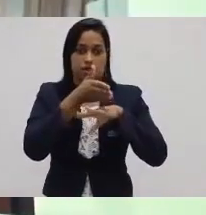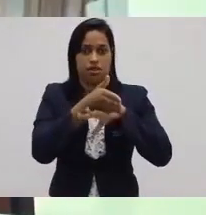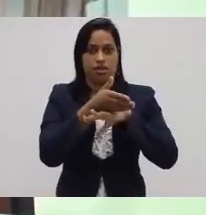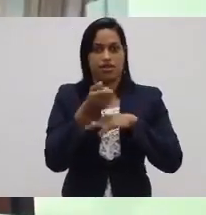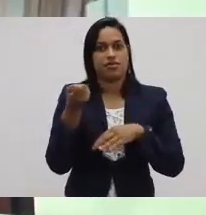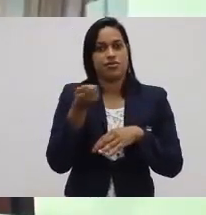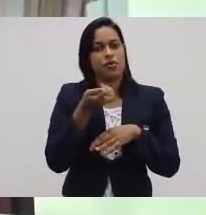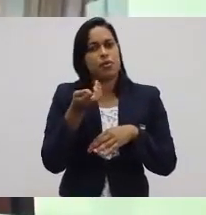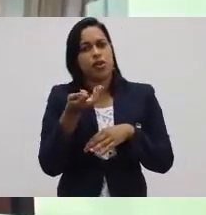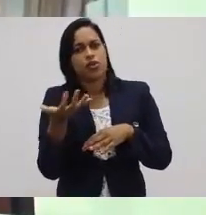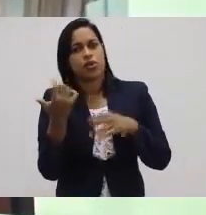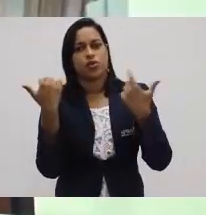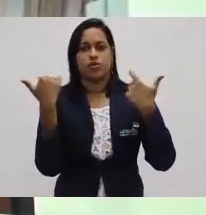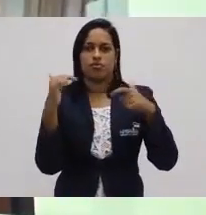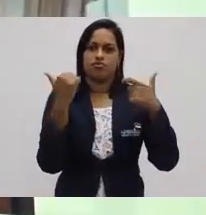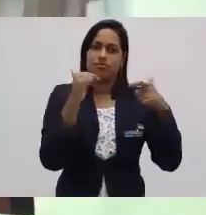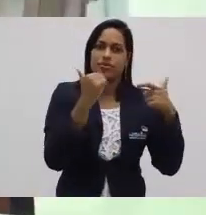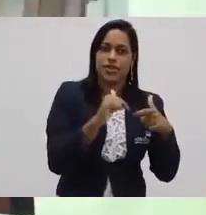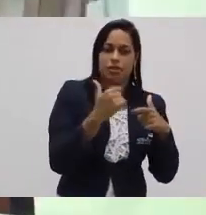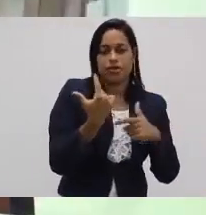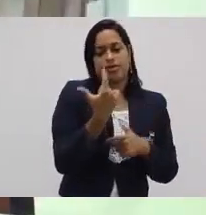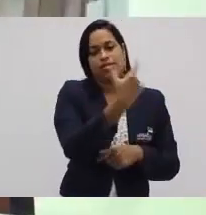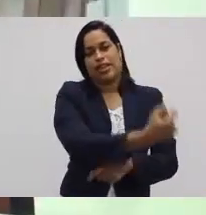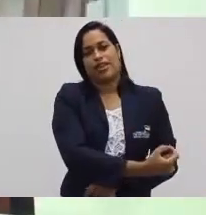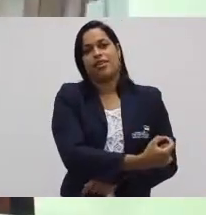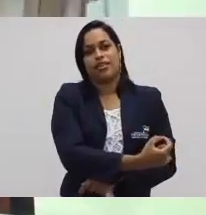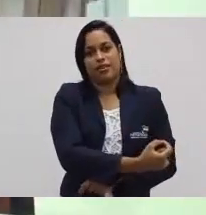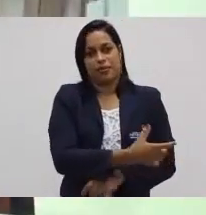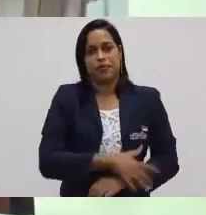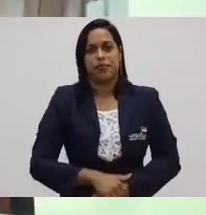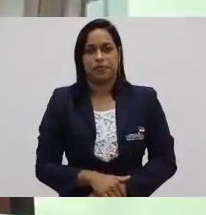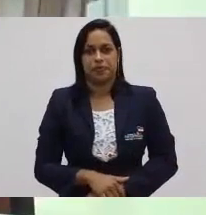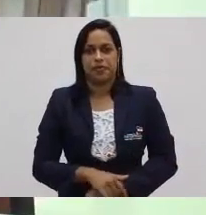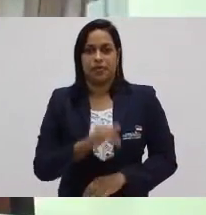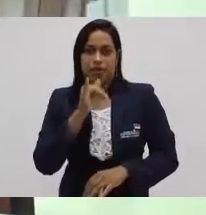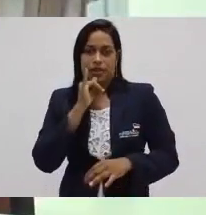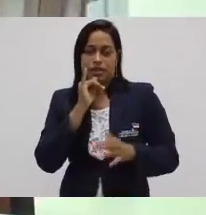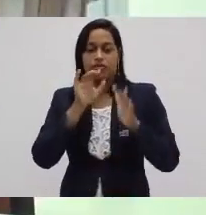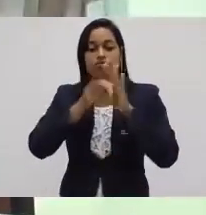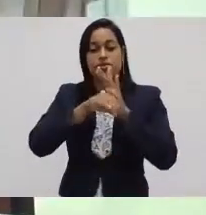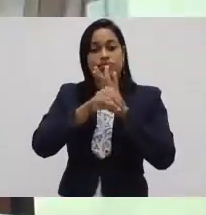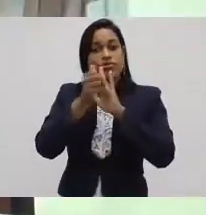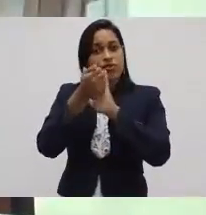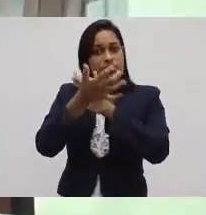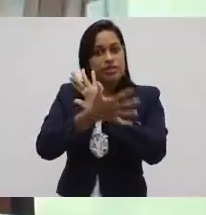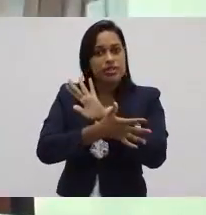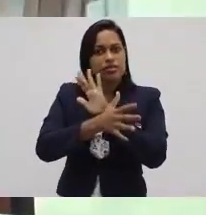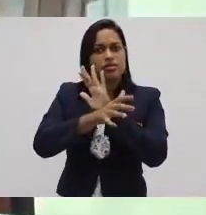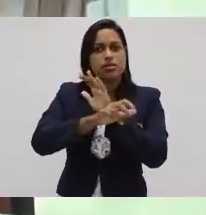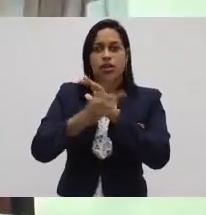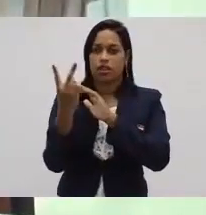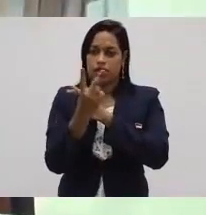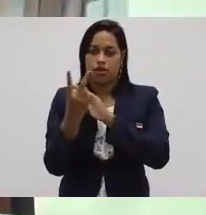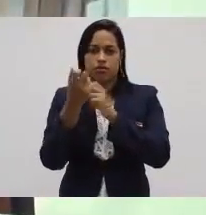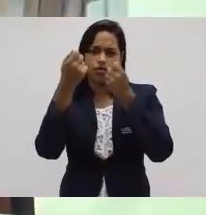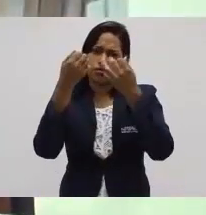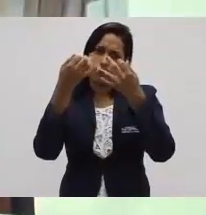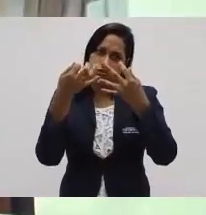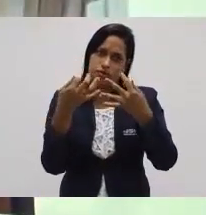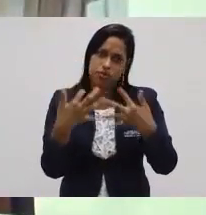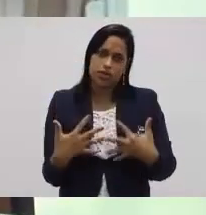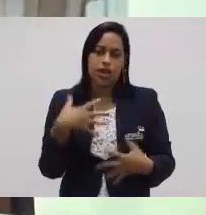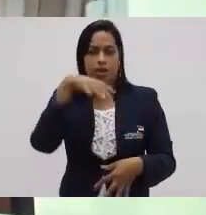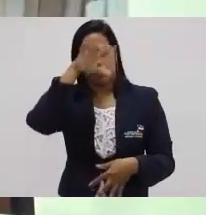produtos ou serviços, que são as saídas. O conceito de produção, pessoal, envolve todos esses dois que nós acabamos de